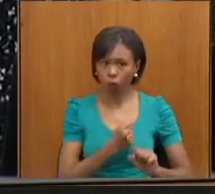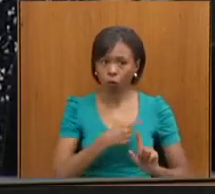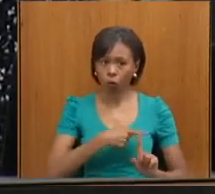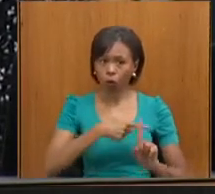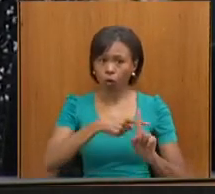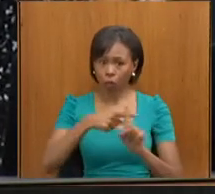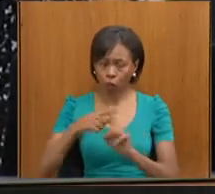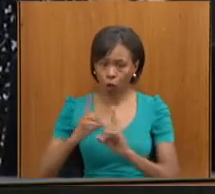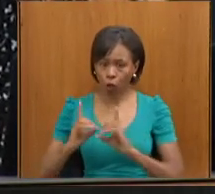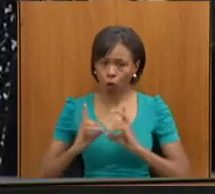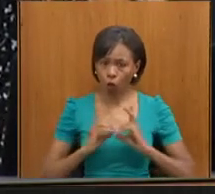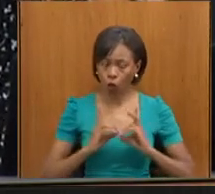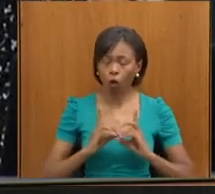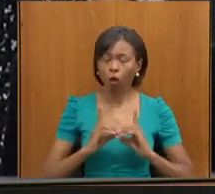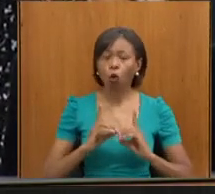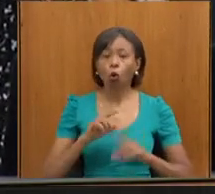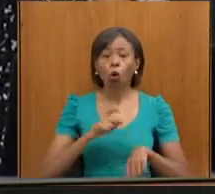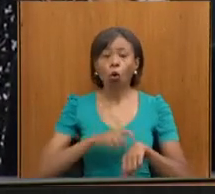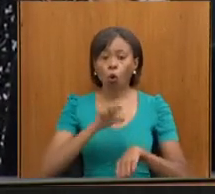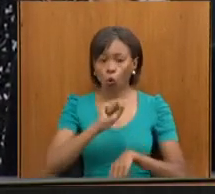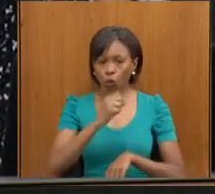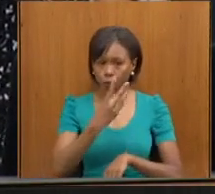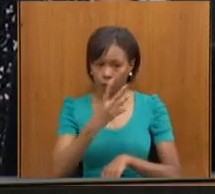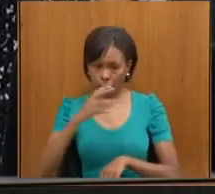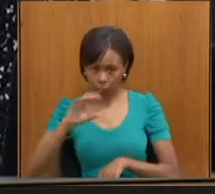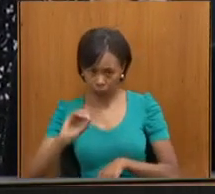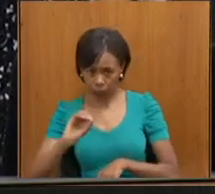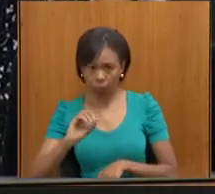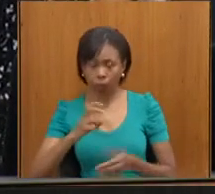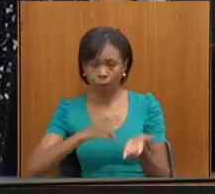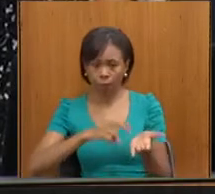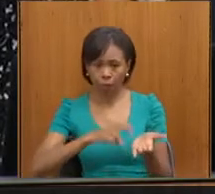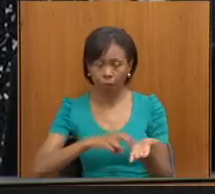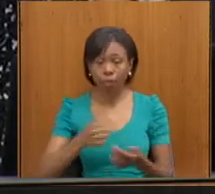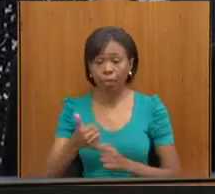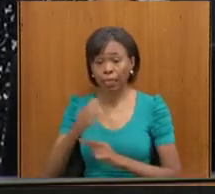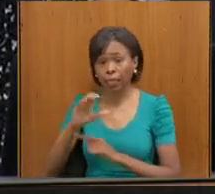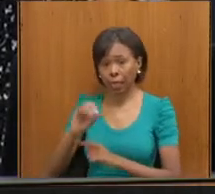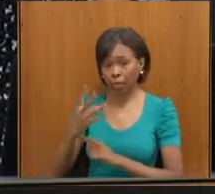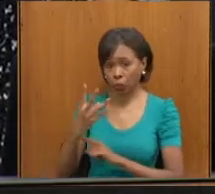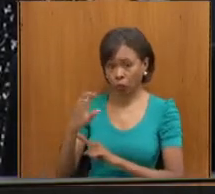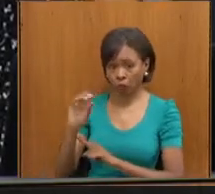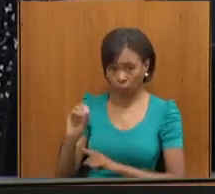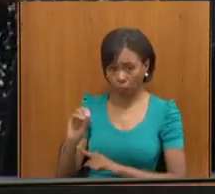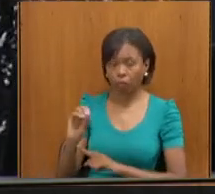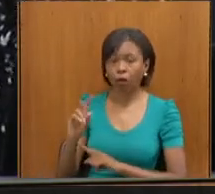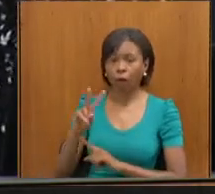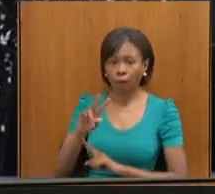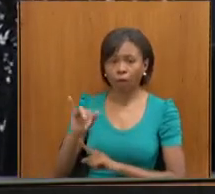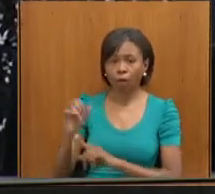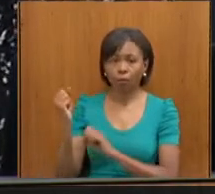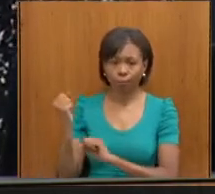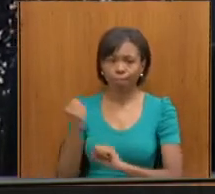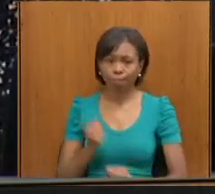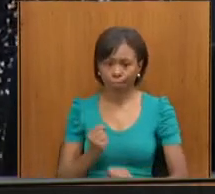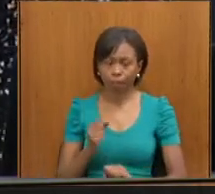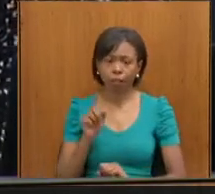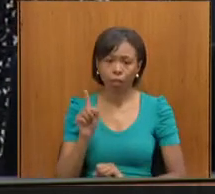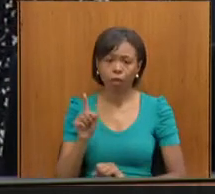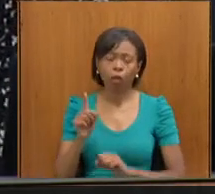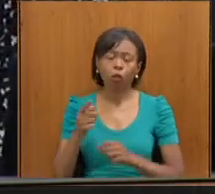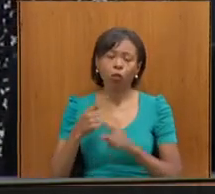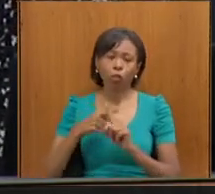e às 10h40 será feito o sepultamento no cemitério Parque da Colina então sempre